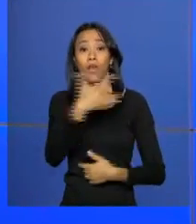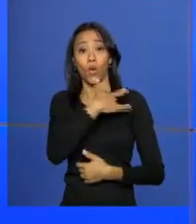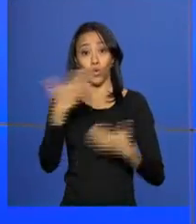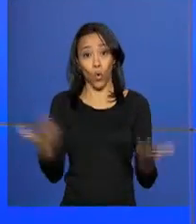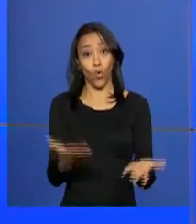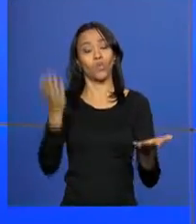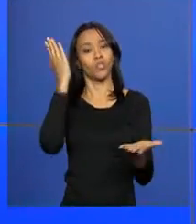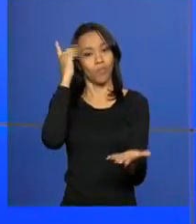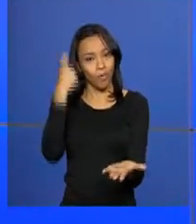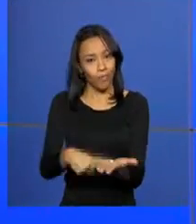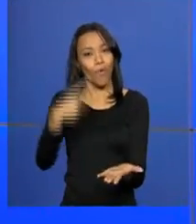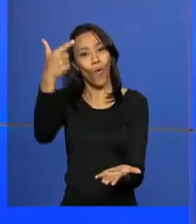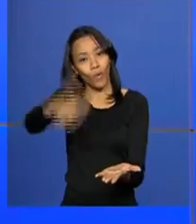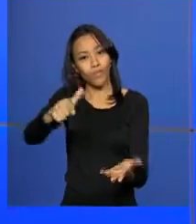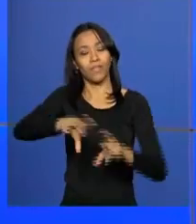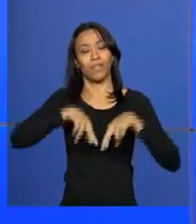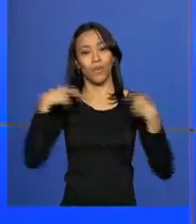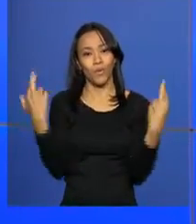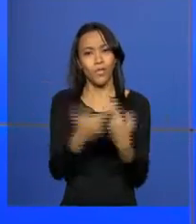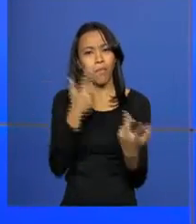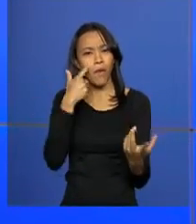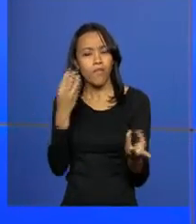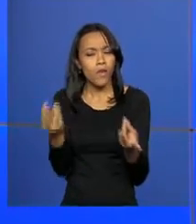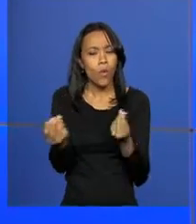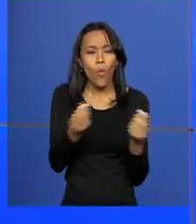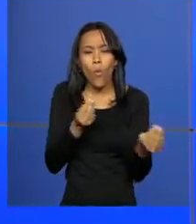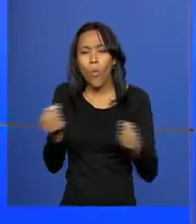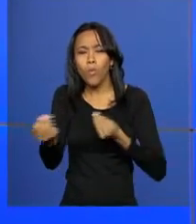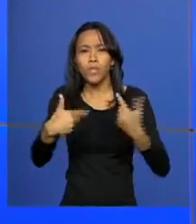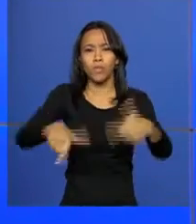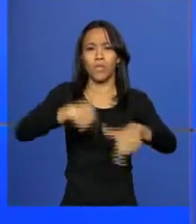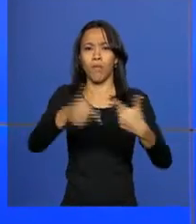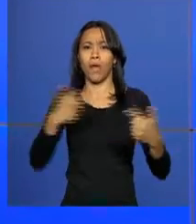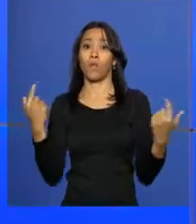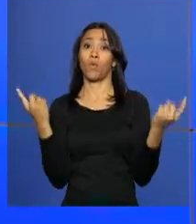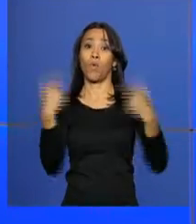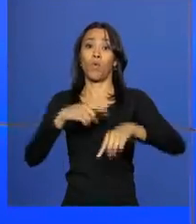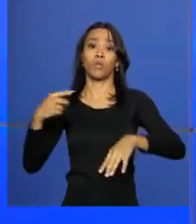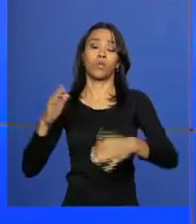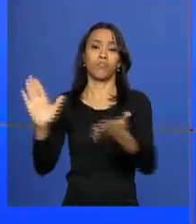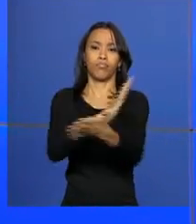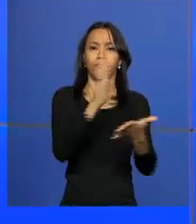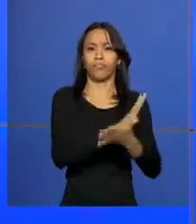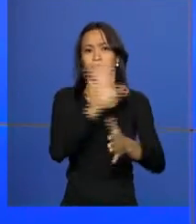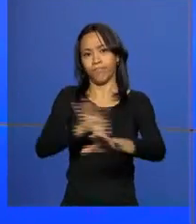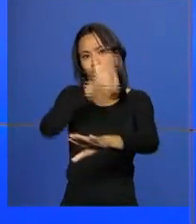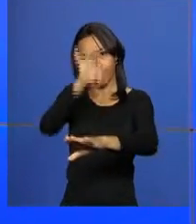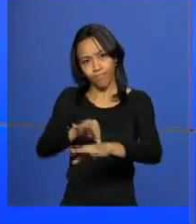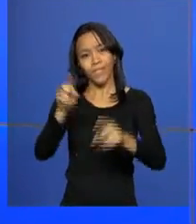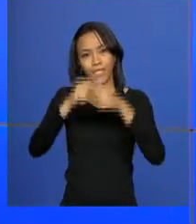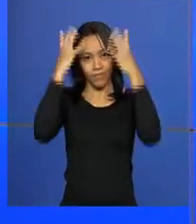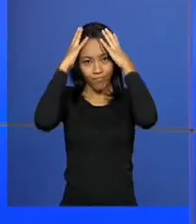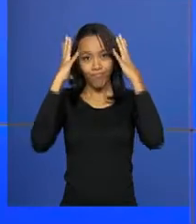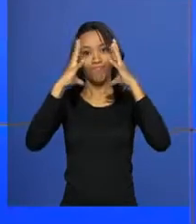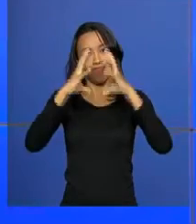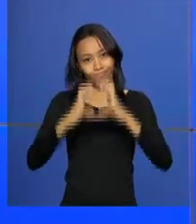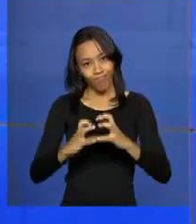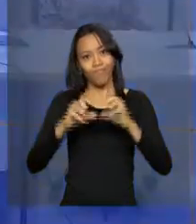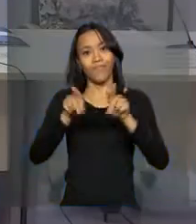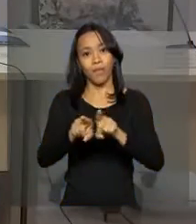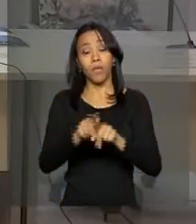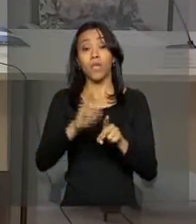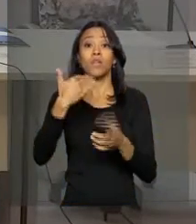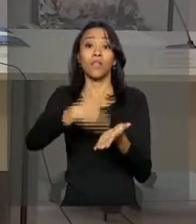Brasília mais uma reunião para checar as ações de combate ao mosquito Aedes aegypti e de enfrentamento à microcefalia. O